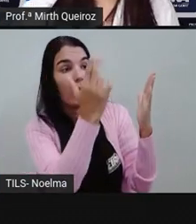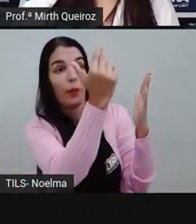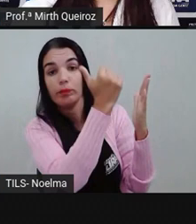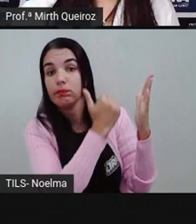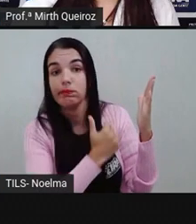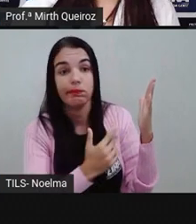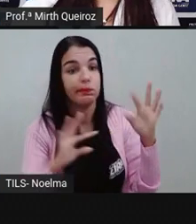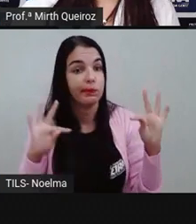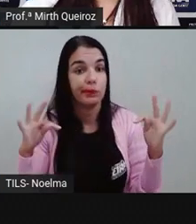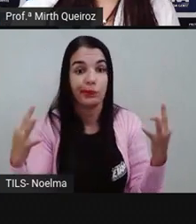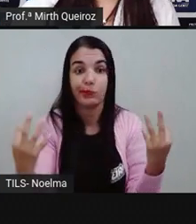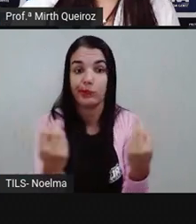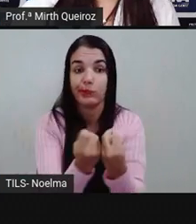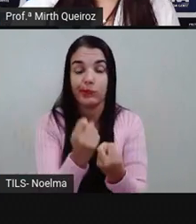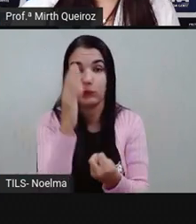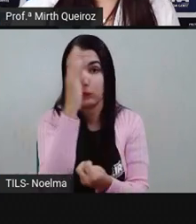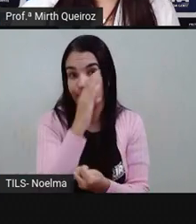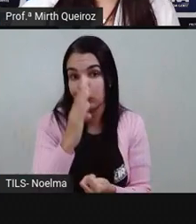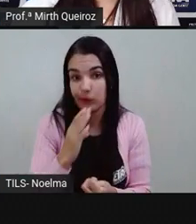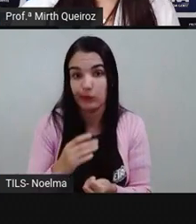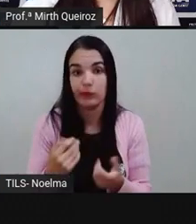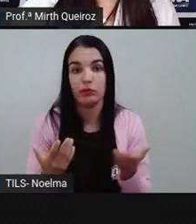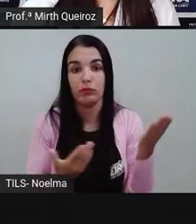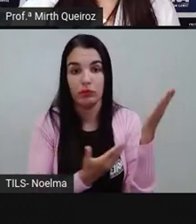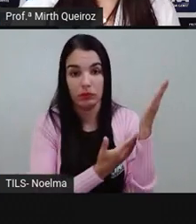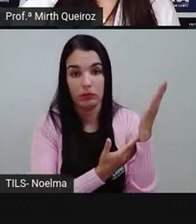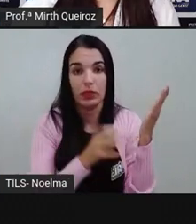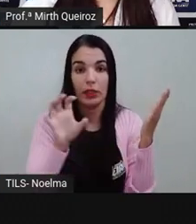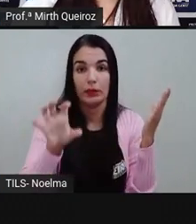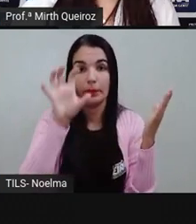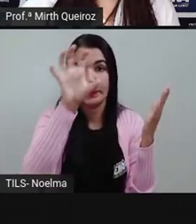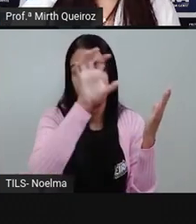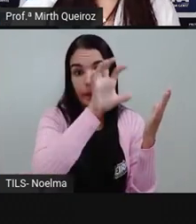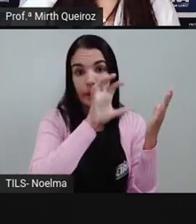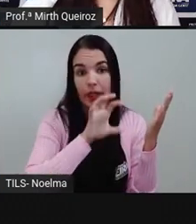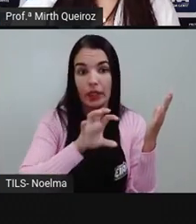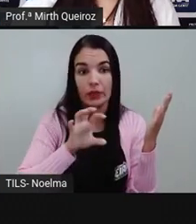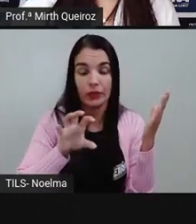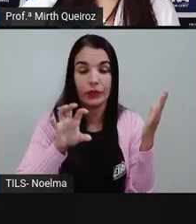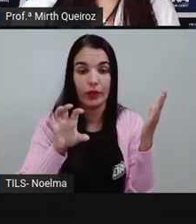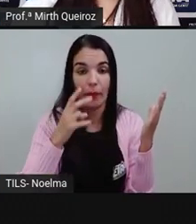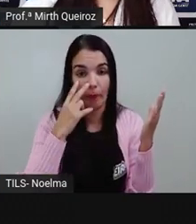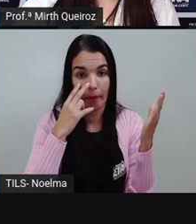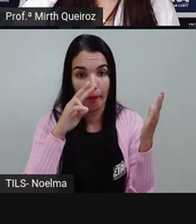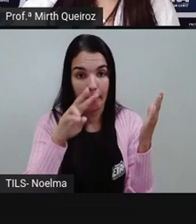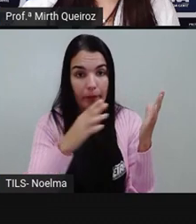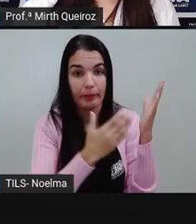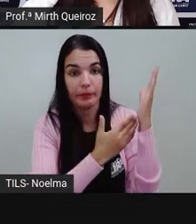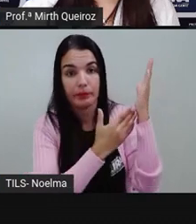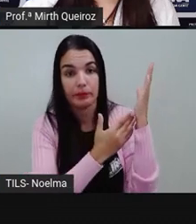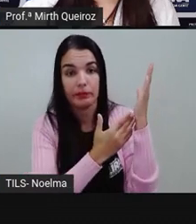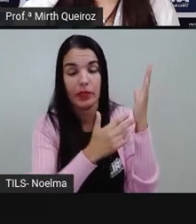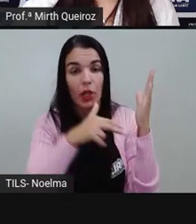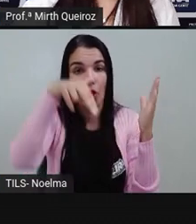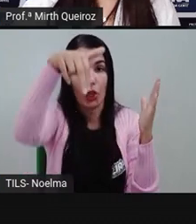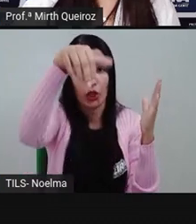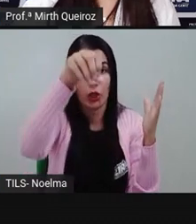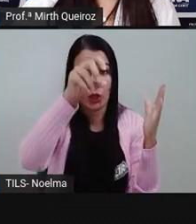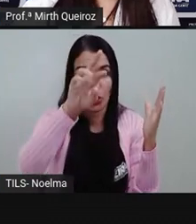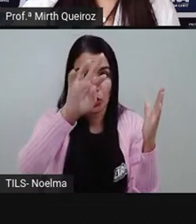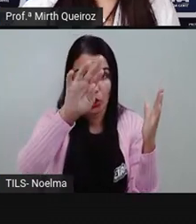completo. O mapa do Brasil aí completinho. Onde nós temos a região norte,